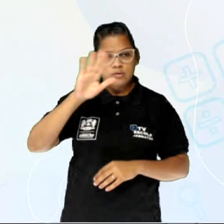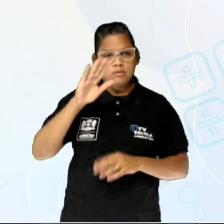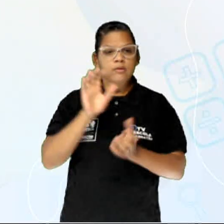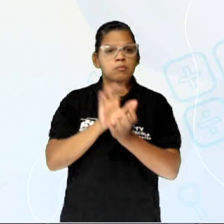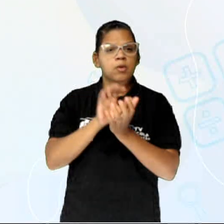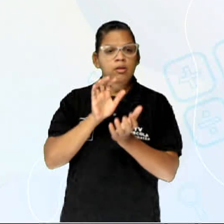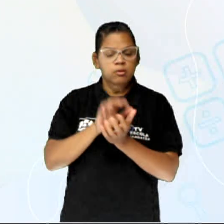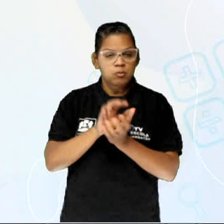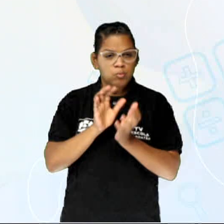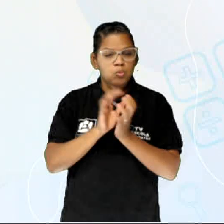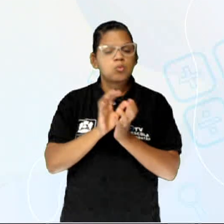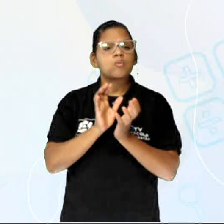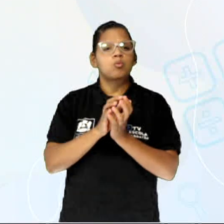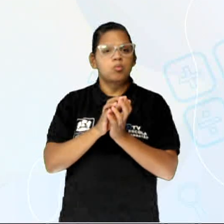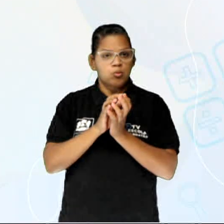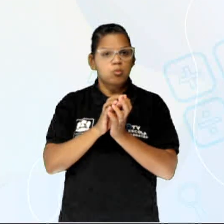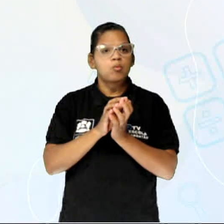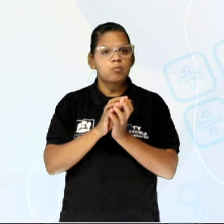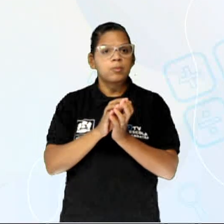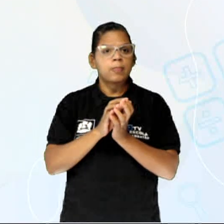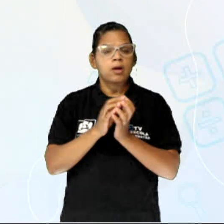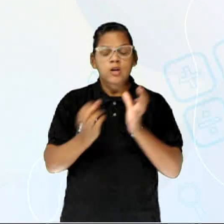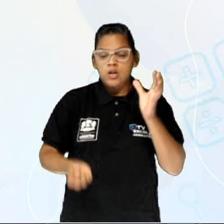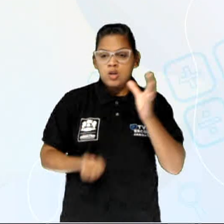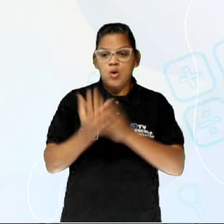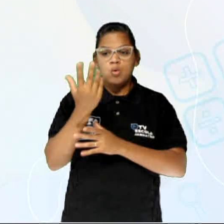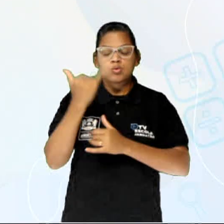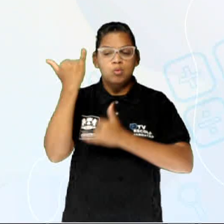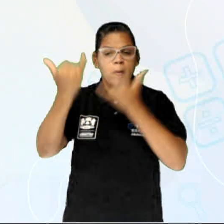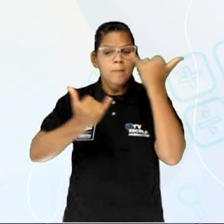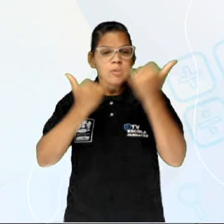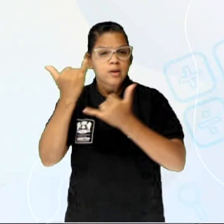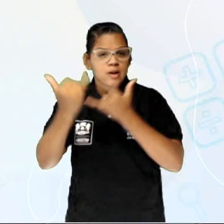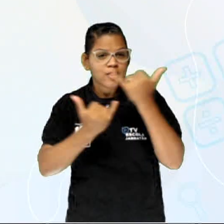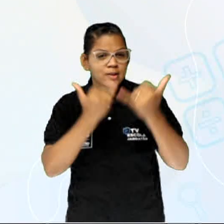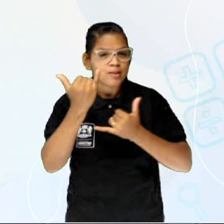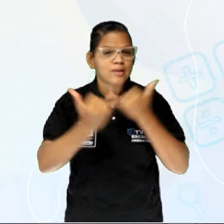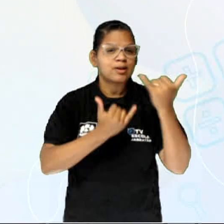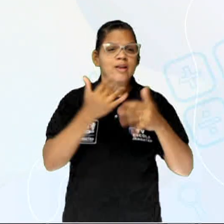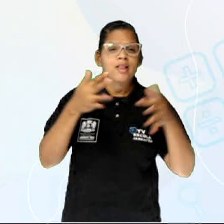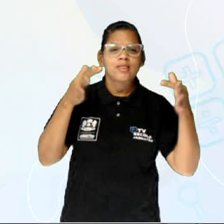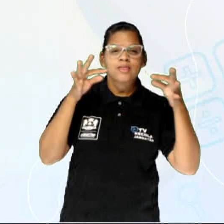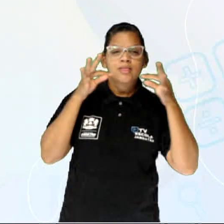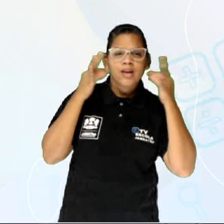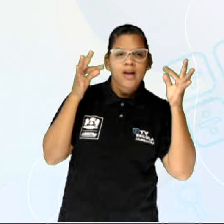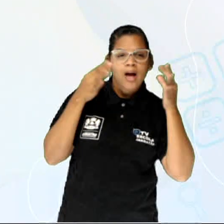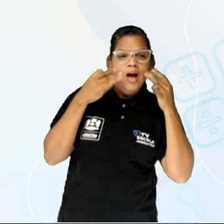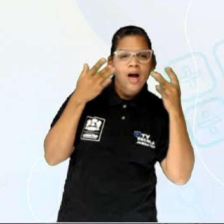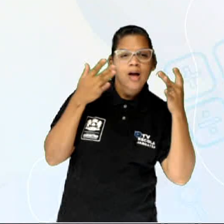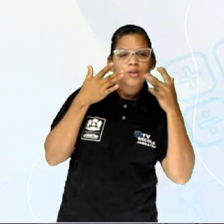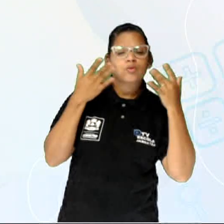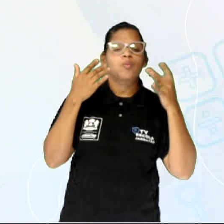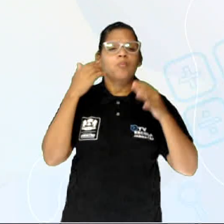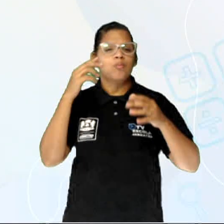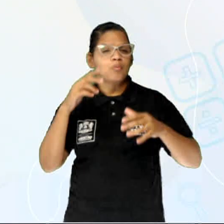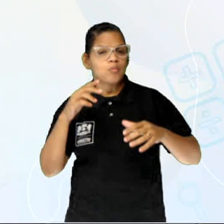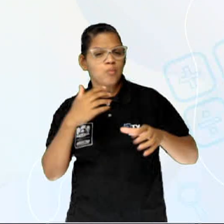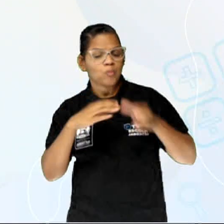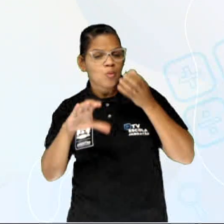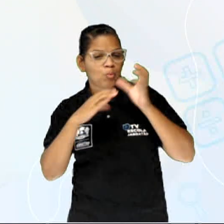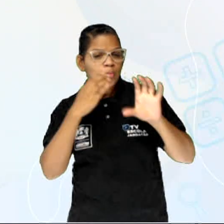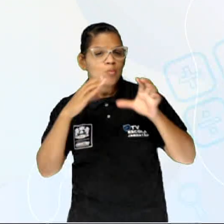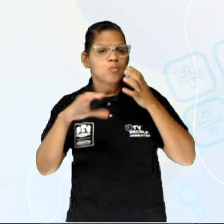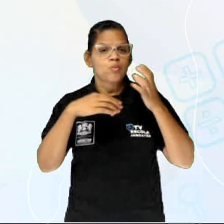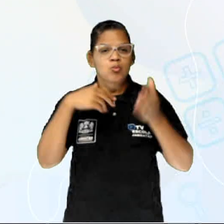de casa, inventou-se uma brincadeira. Misto de teatro, música e dança. O Cavalo Marinho é uma